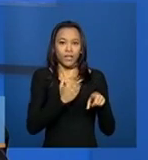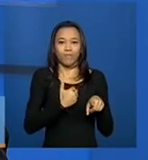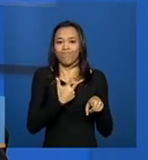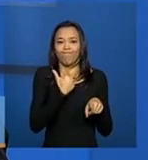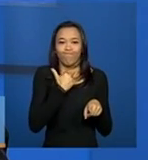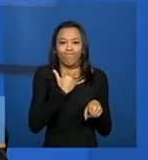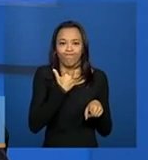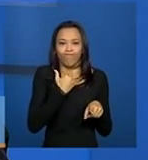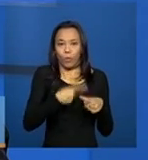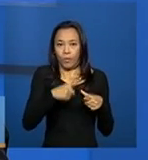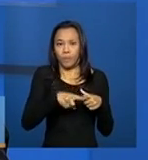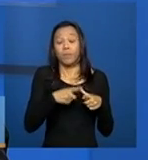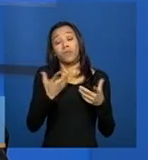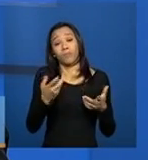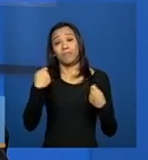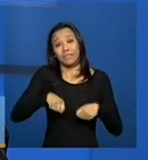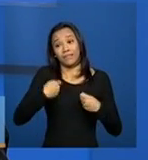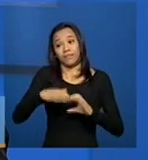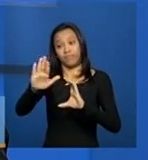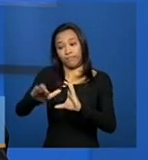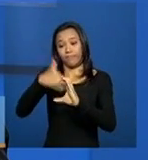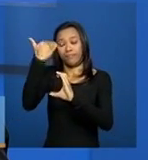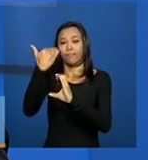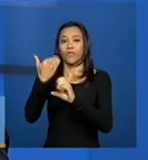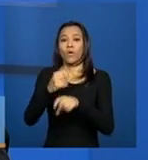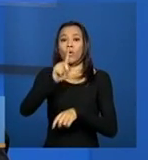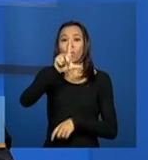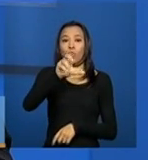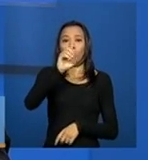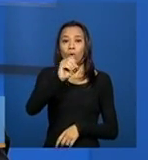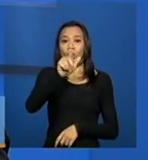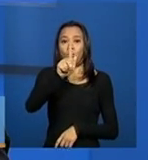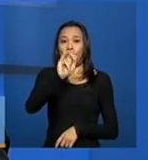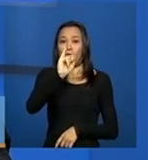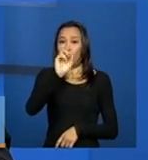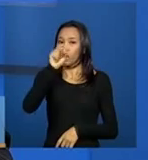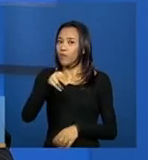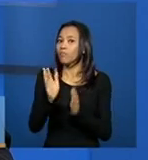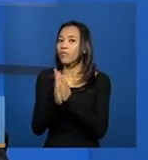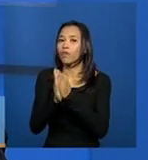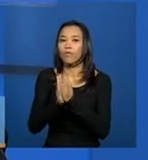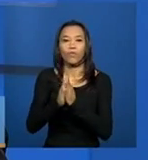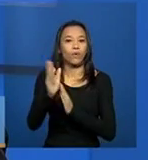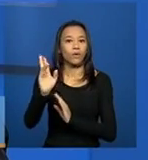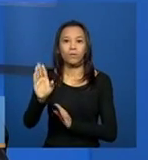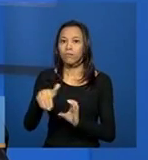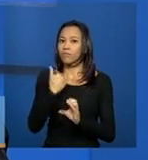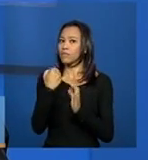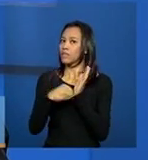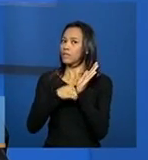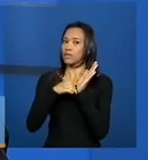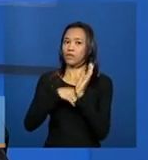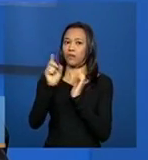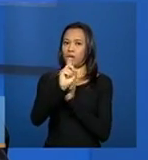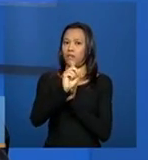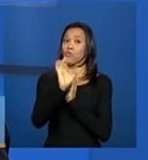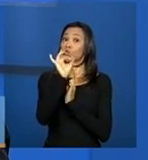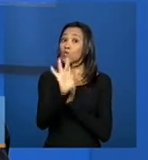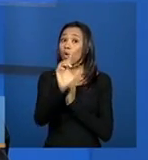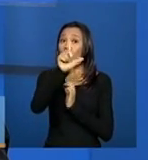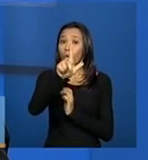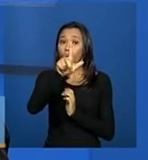precisam nos encaminhar um e-mail com o login. Só o login, por favor, não mande senha. Só o login para que a gente possa